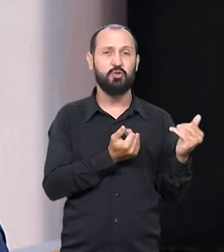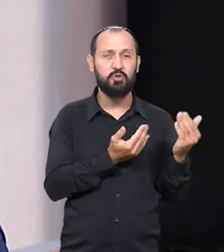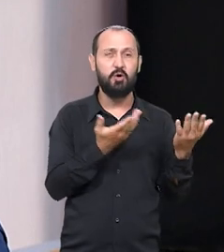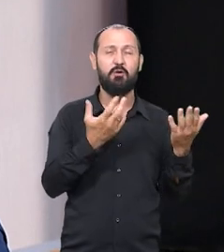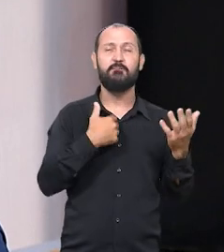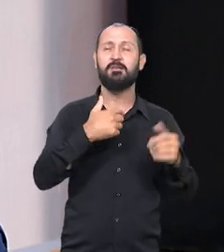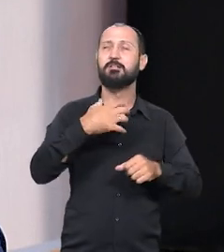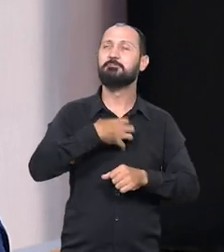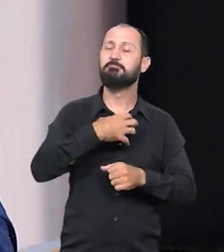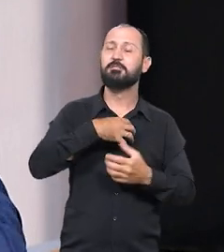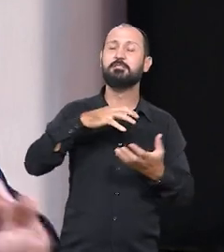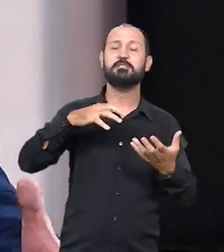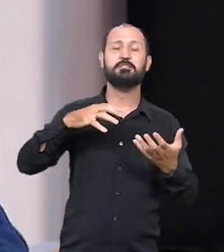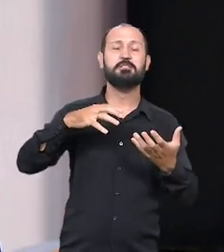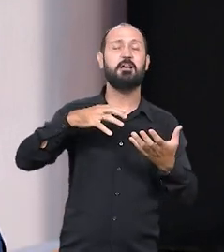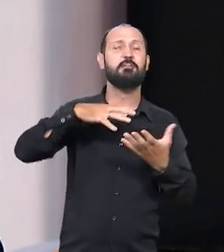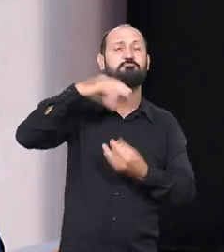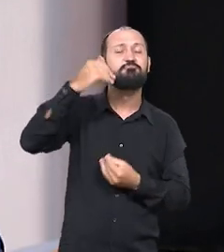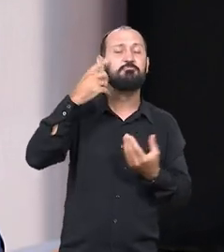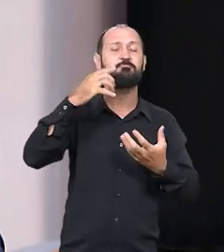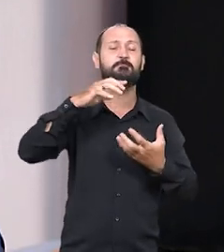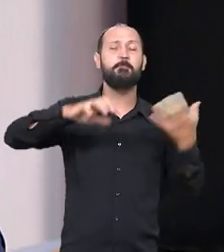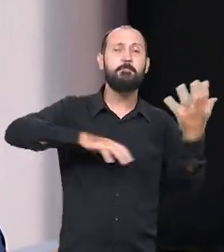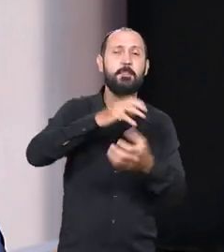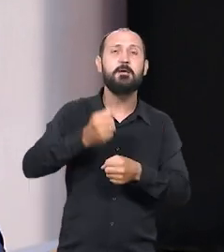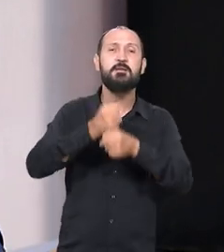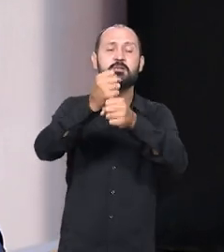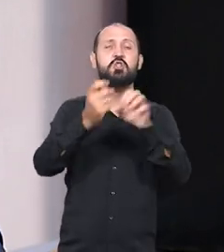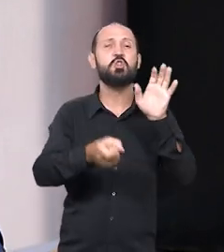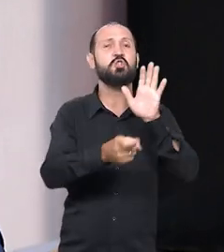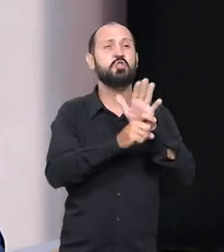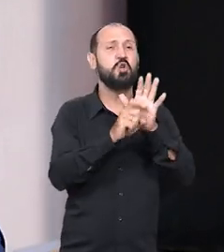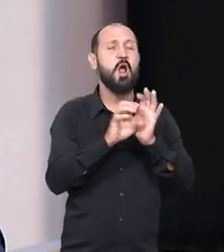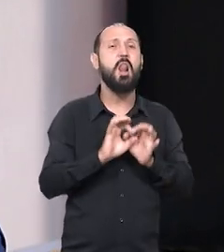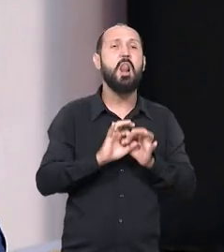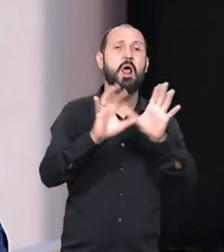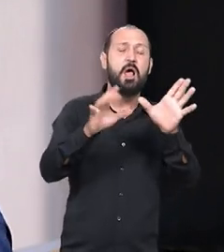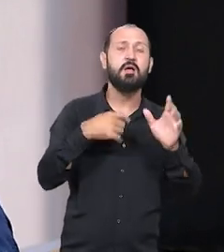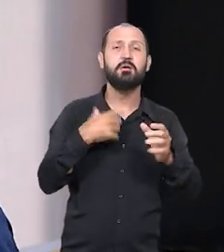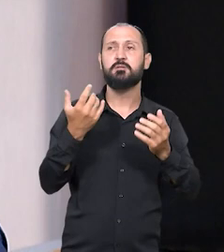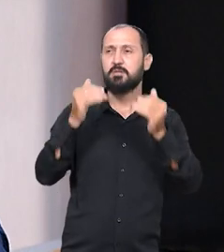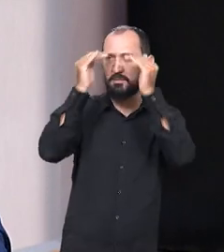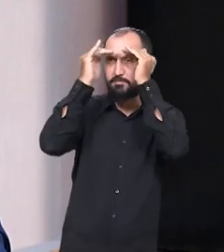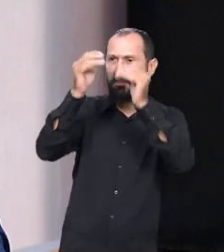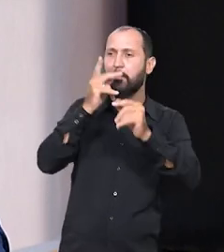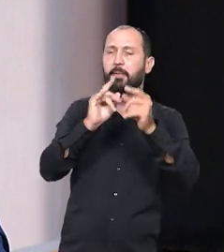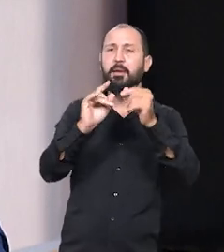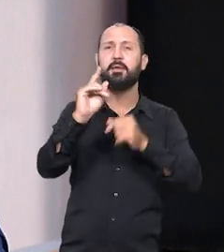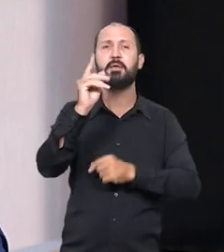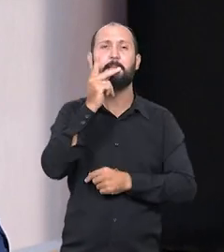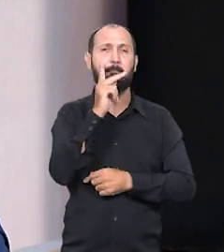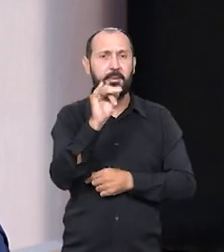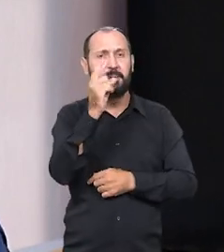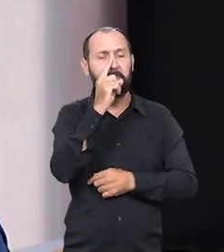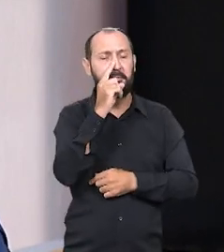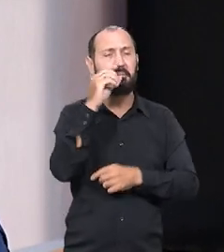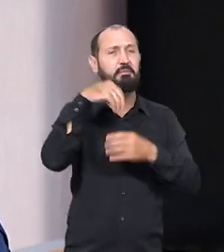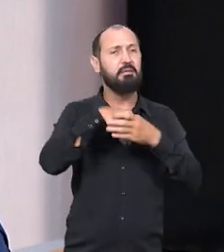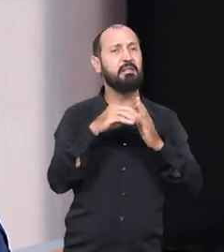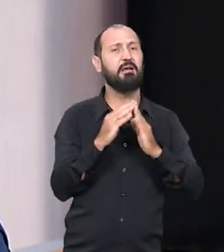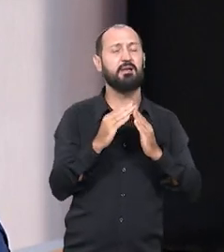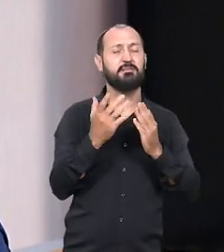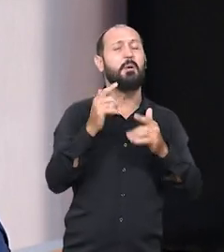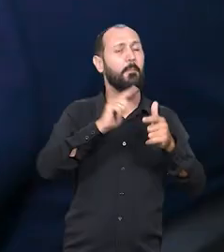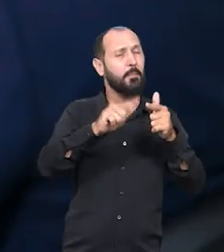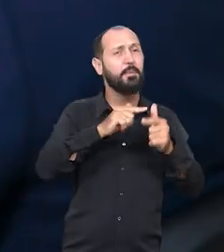acabam com o espírito revolucionário, acabam indo para o caminho de liberação de drogas, não respeitam o pai e a mãe dentro de casa. E